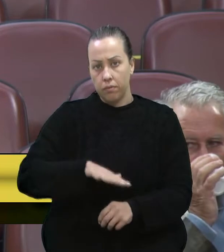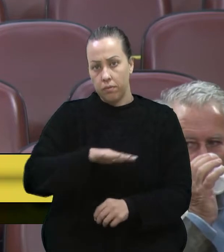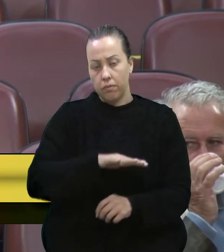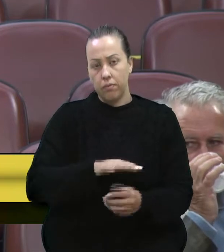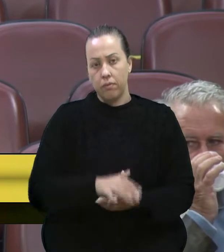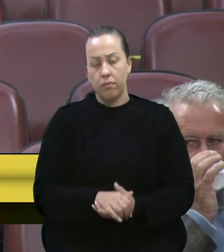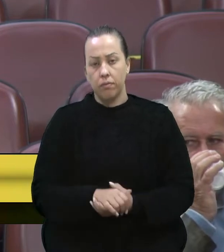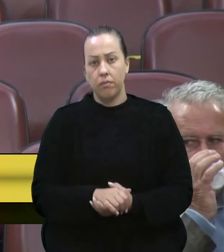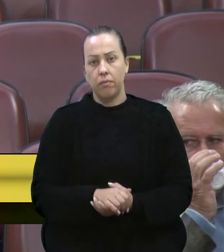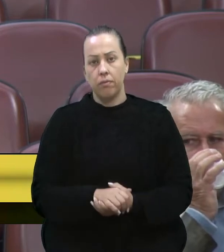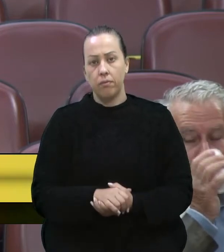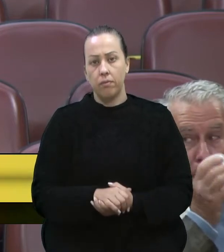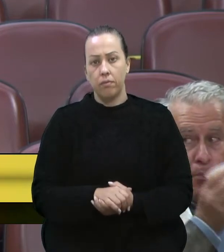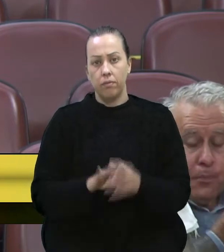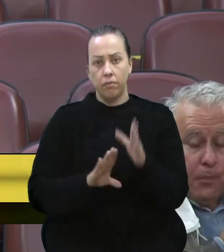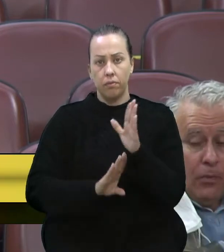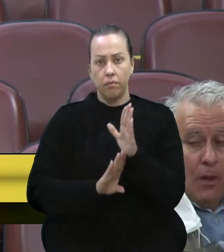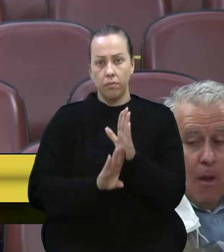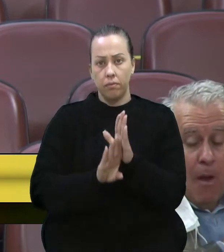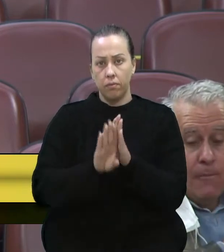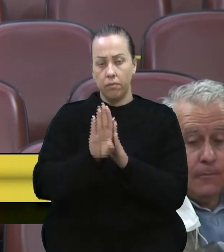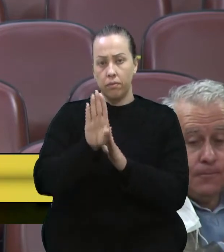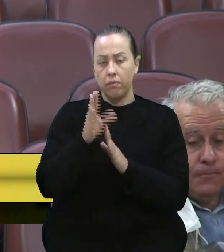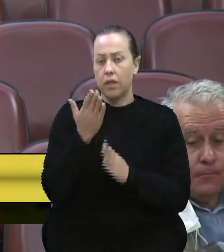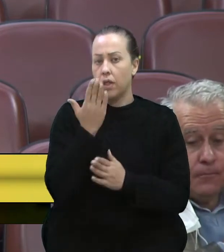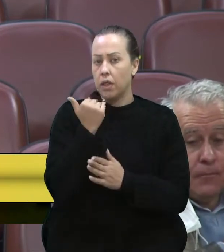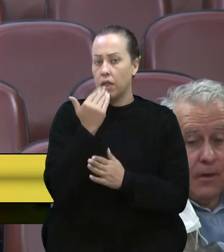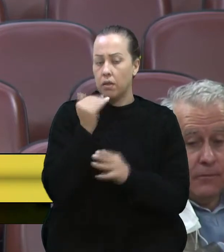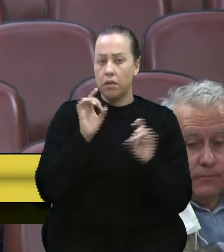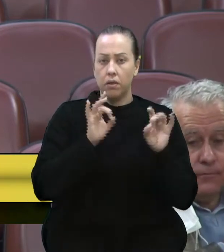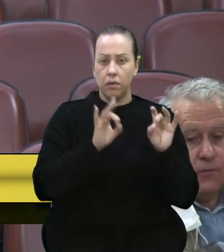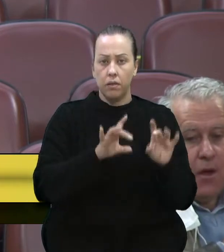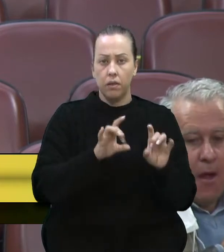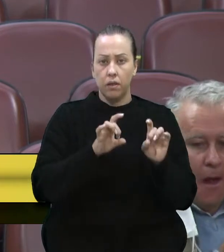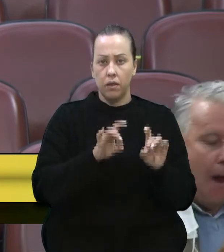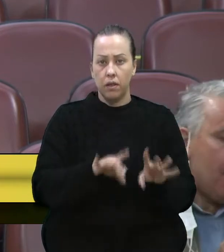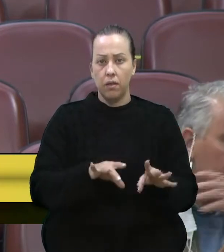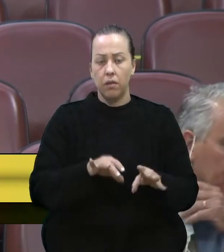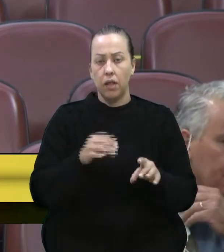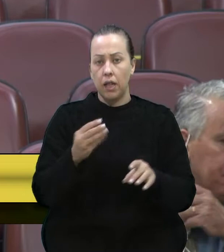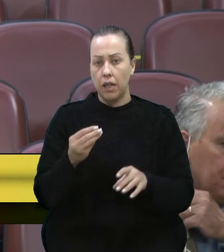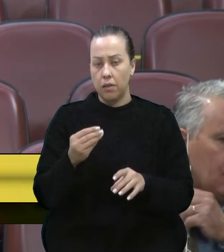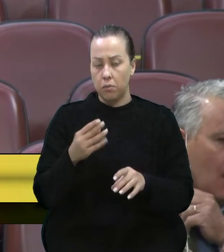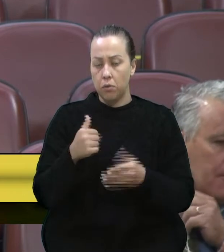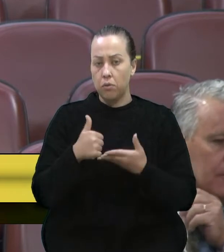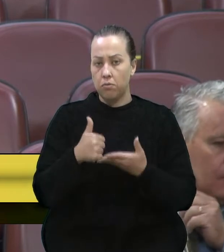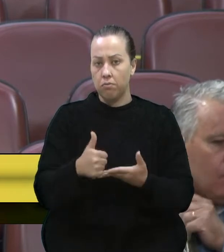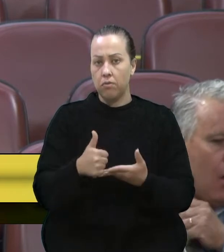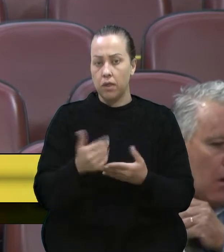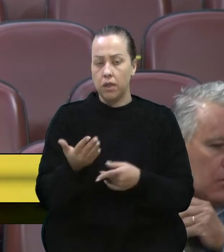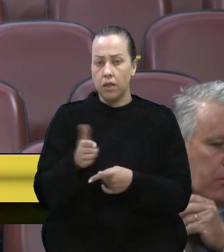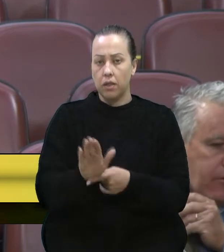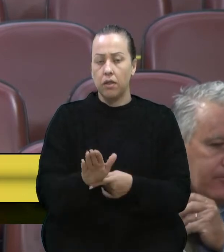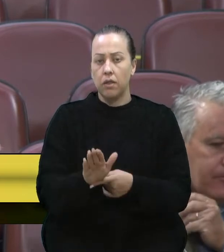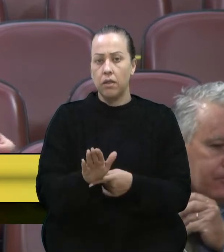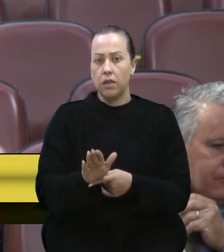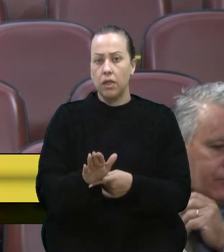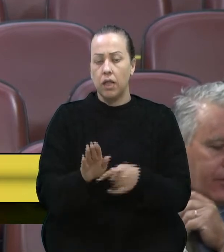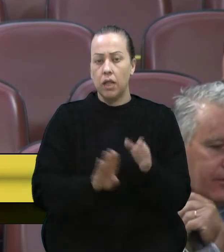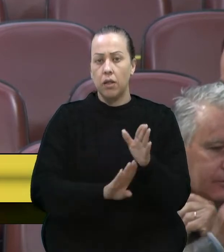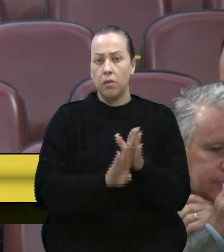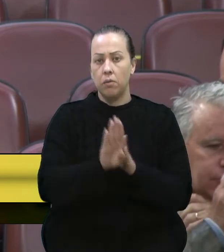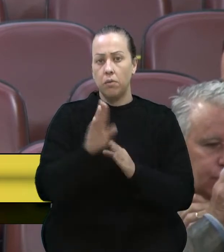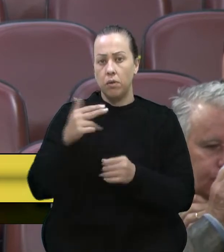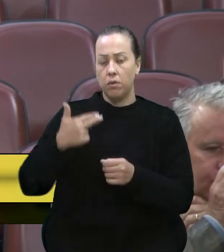O aumento dos alimentos, especialmente, é muito atribuído ao aumento dos